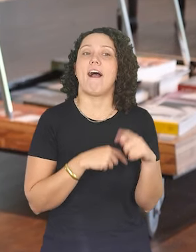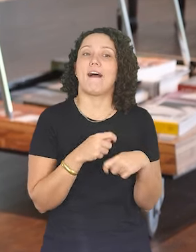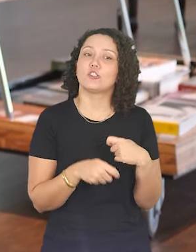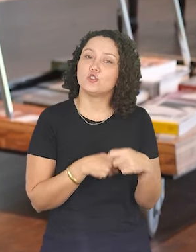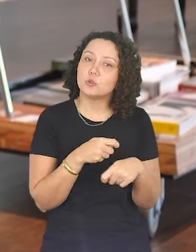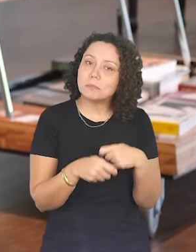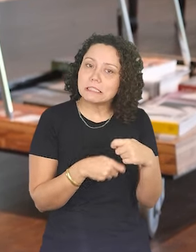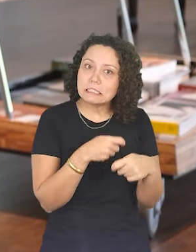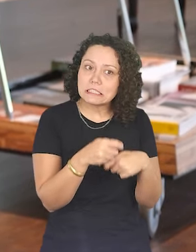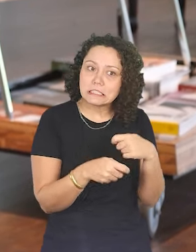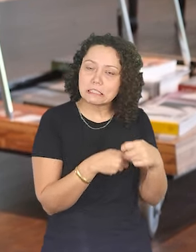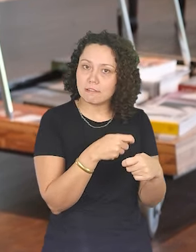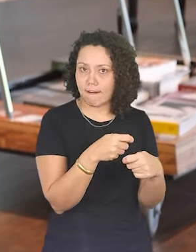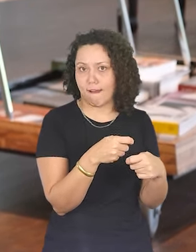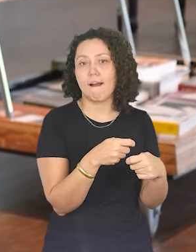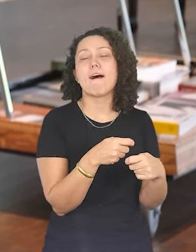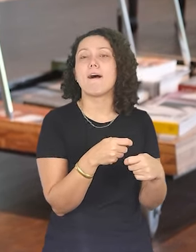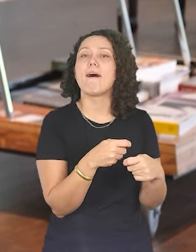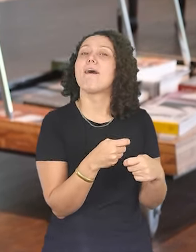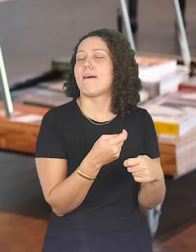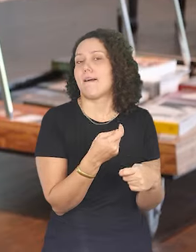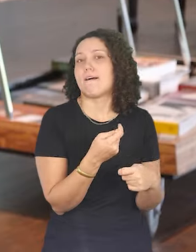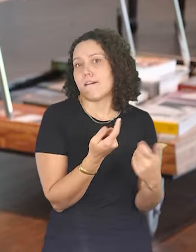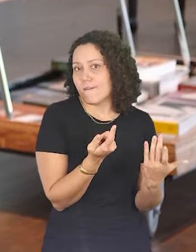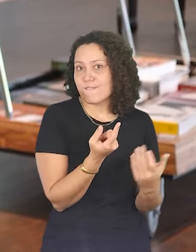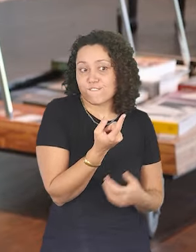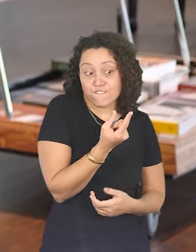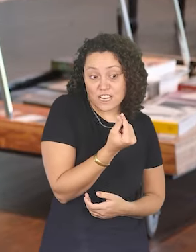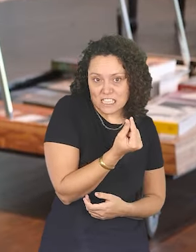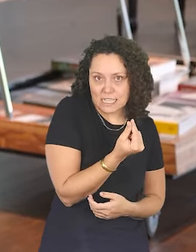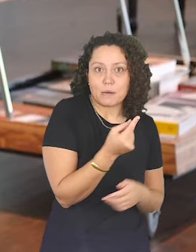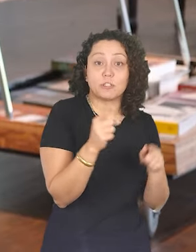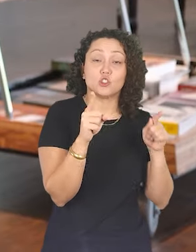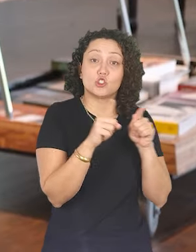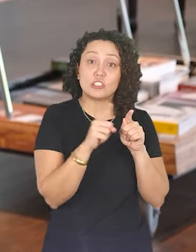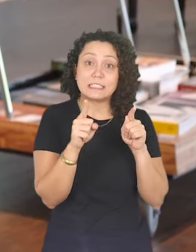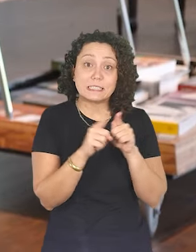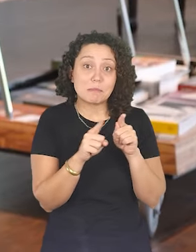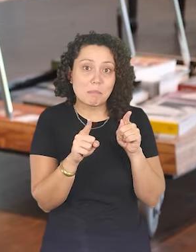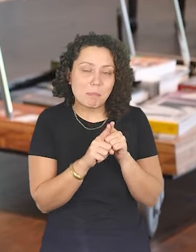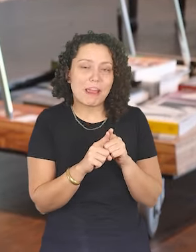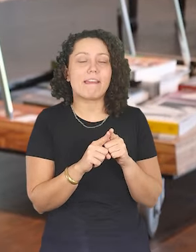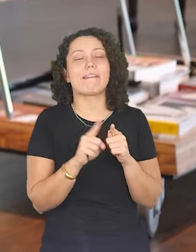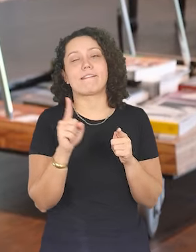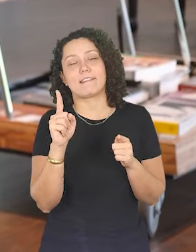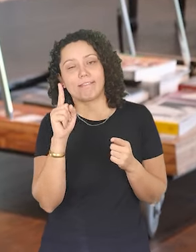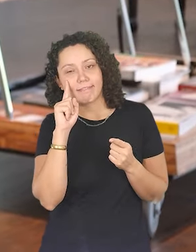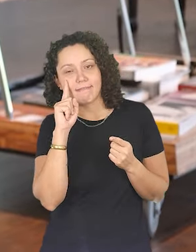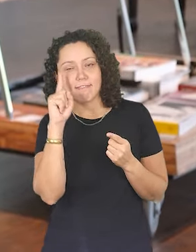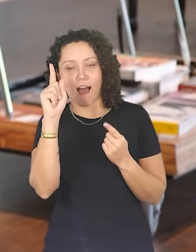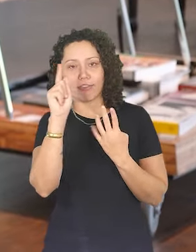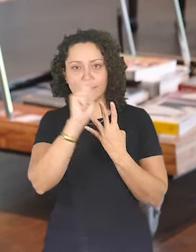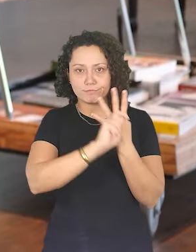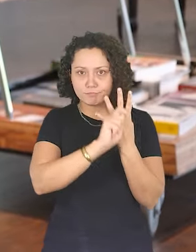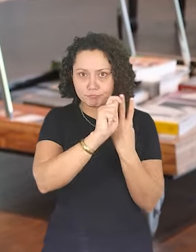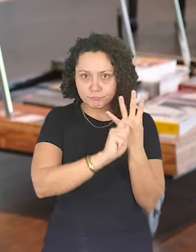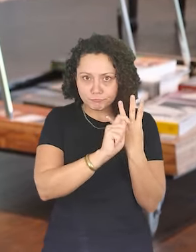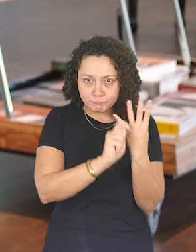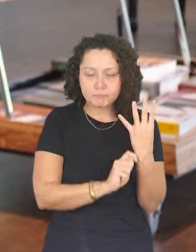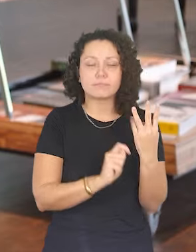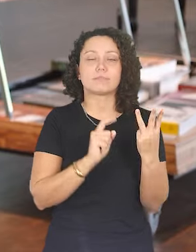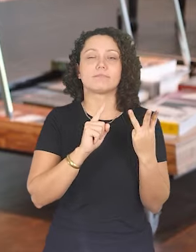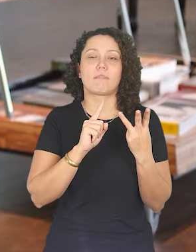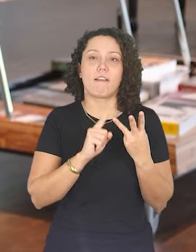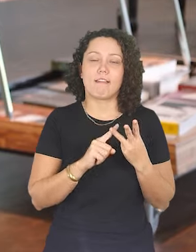administrar não só os recursos, como também desenvolver cronogramas, cronogramas de montagem, de